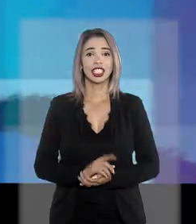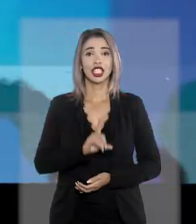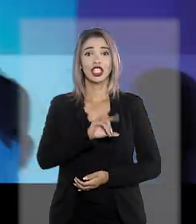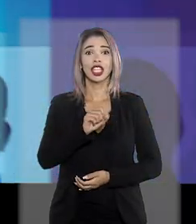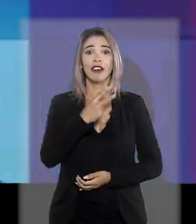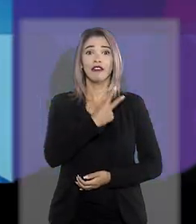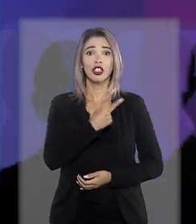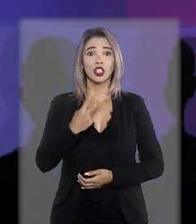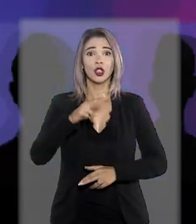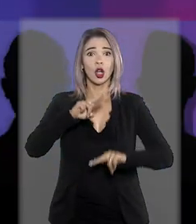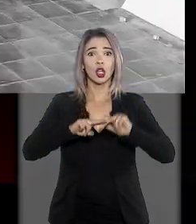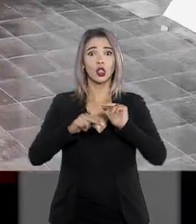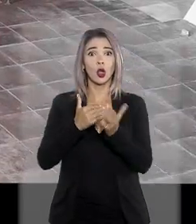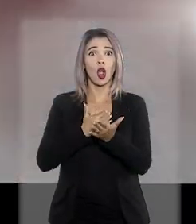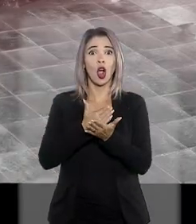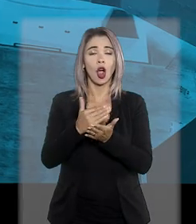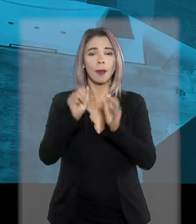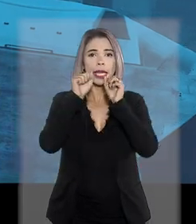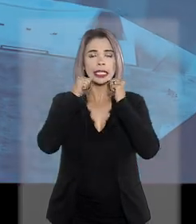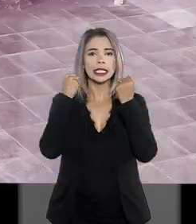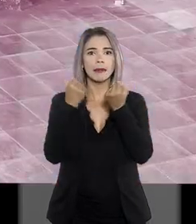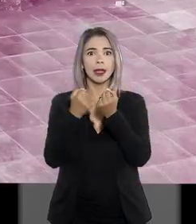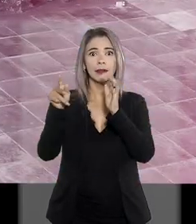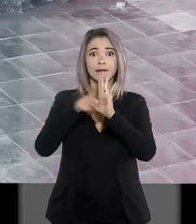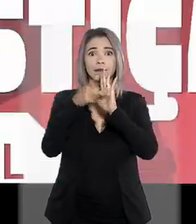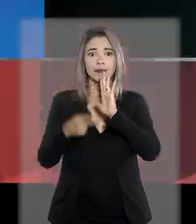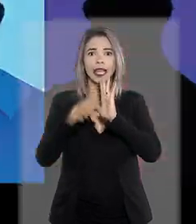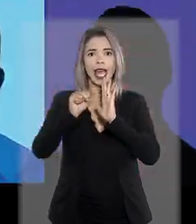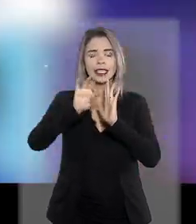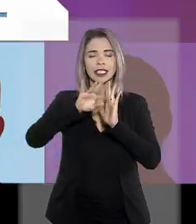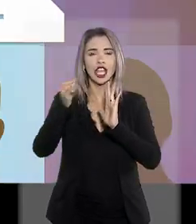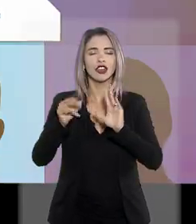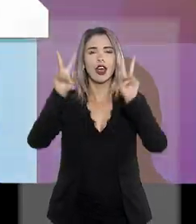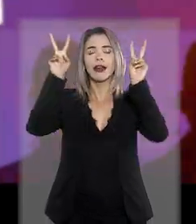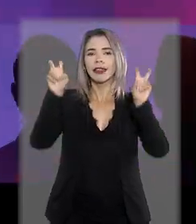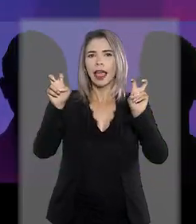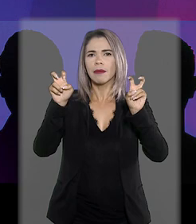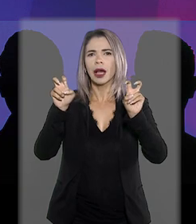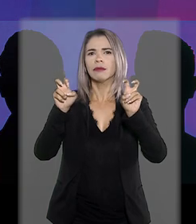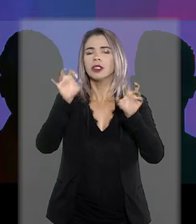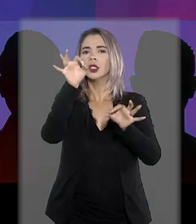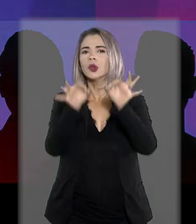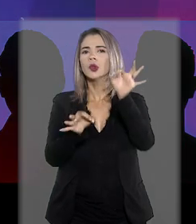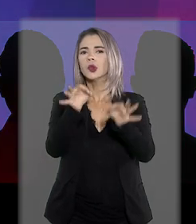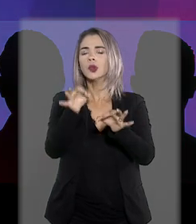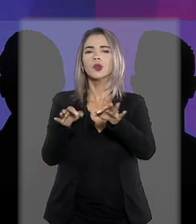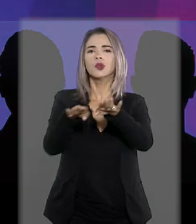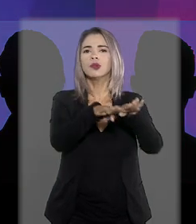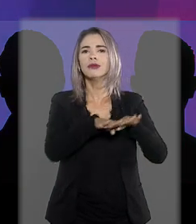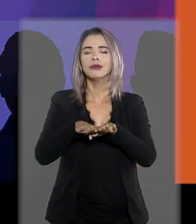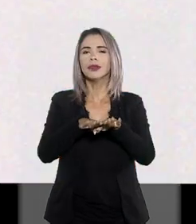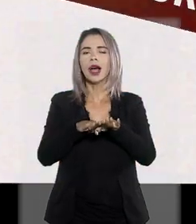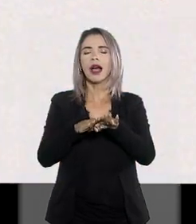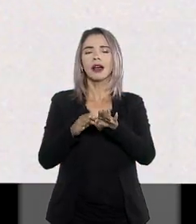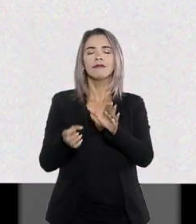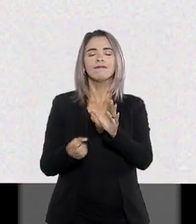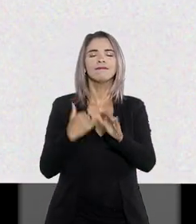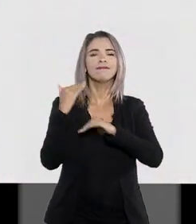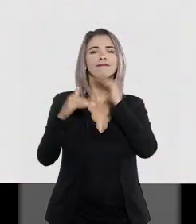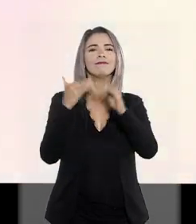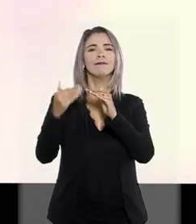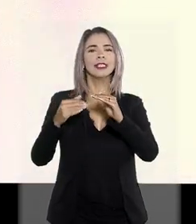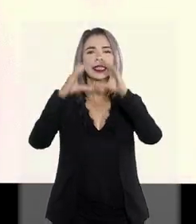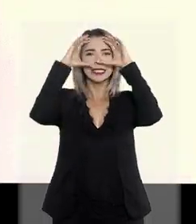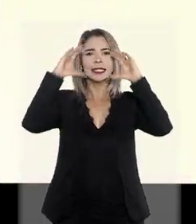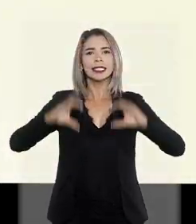No dia 22 de junho, o Superior Tribunal de Justiça vai realizar o seminário Igualdade e Justiça, a construção